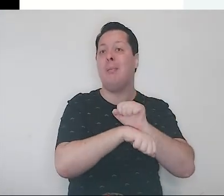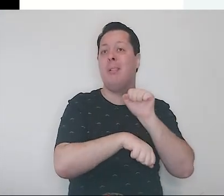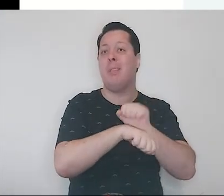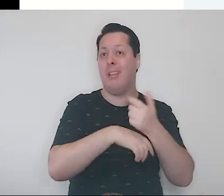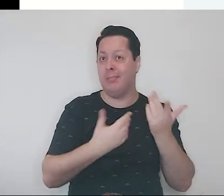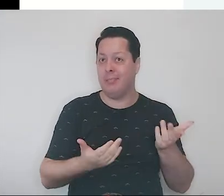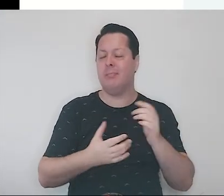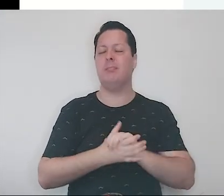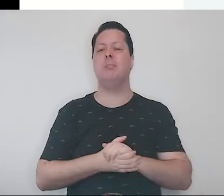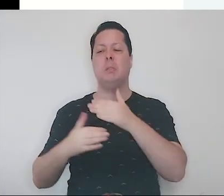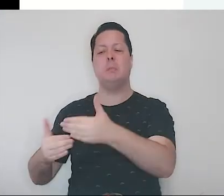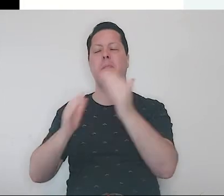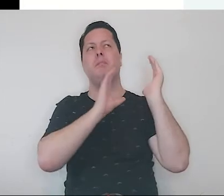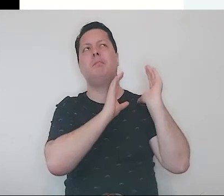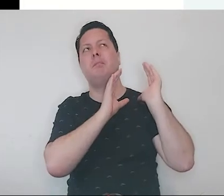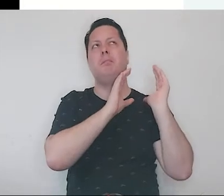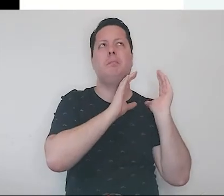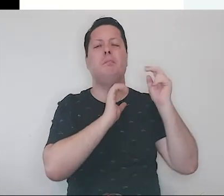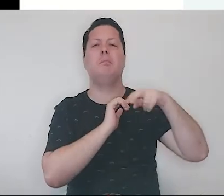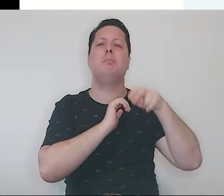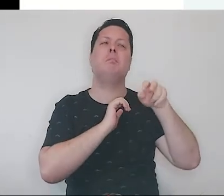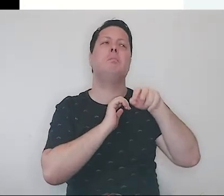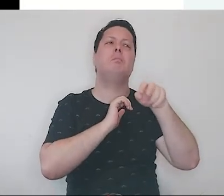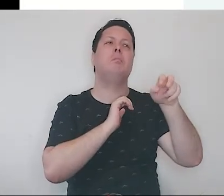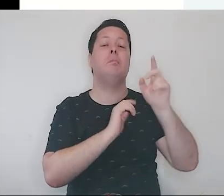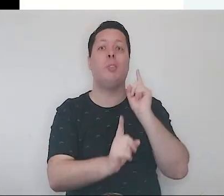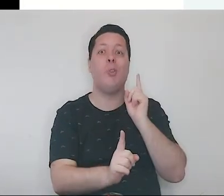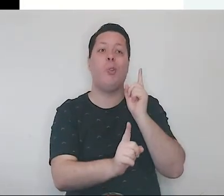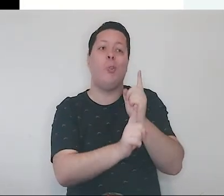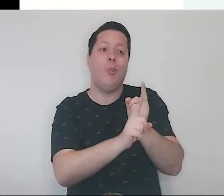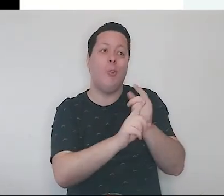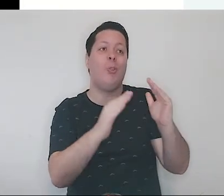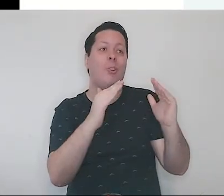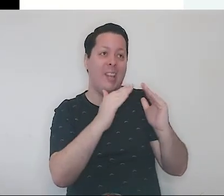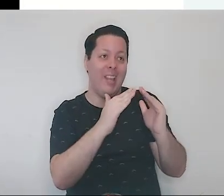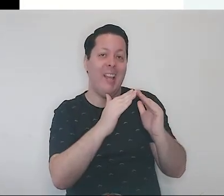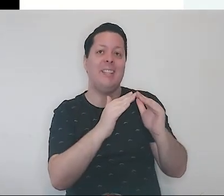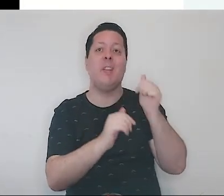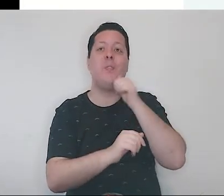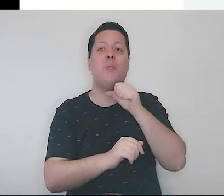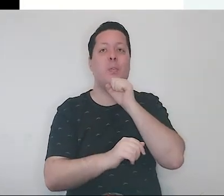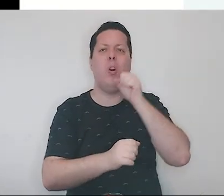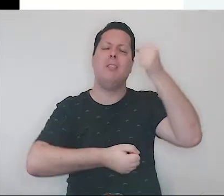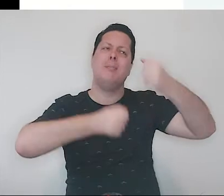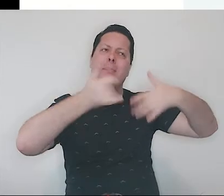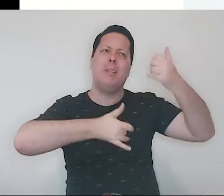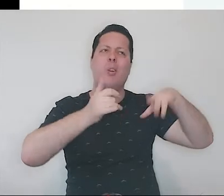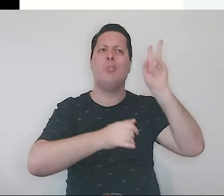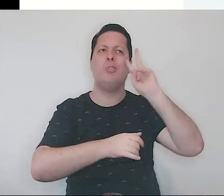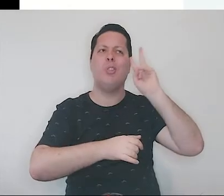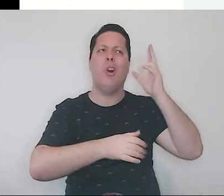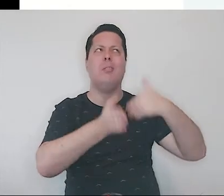E assim, chegou em casa. Encontrou com a vovó. E contou que tinha caído dentro de um